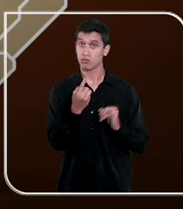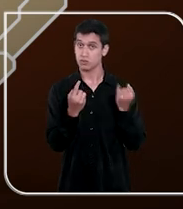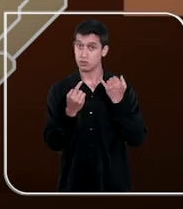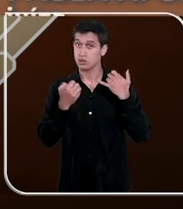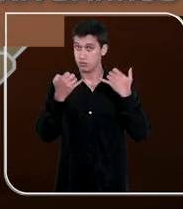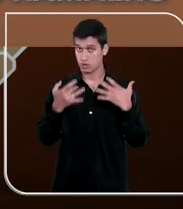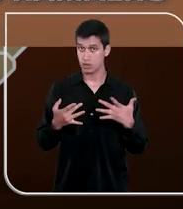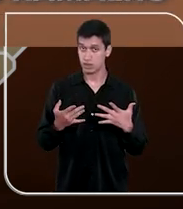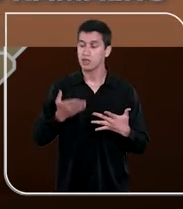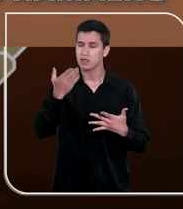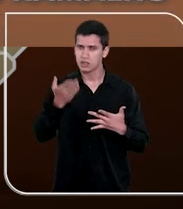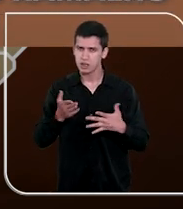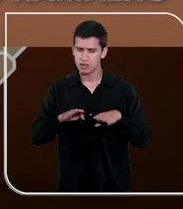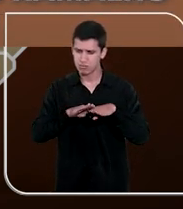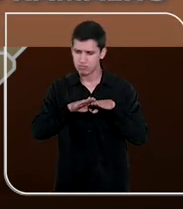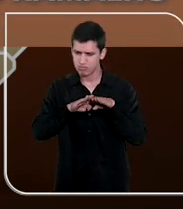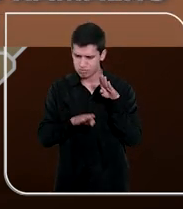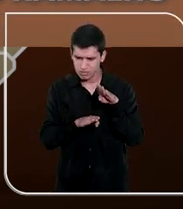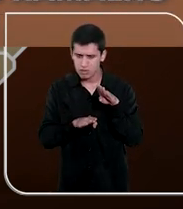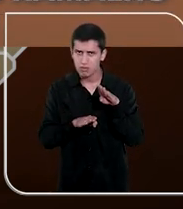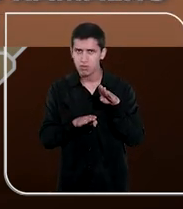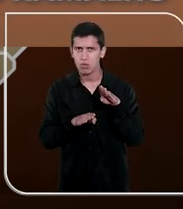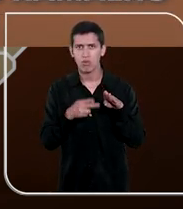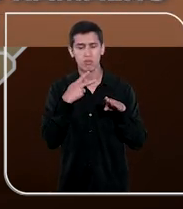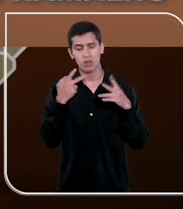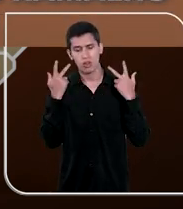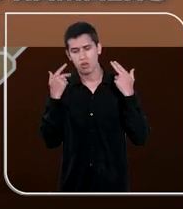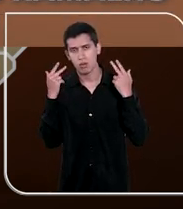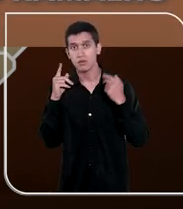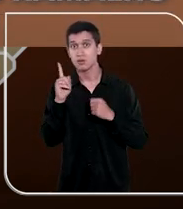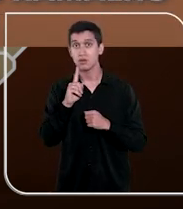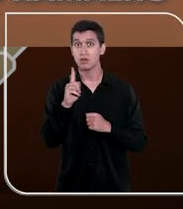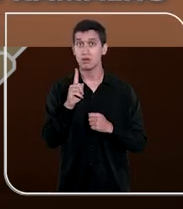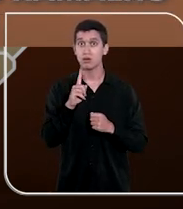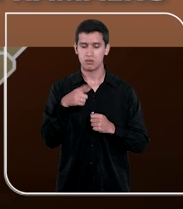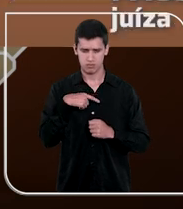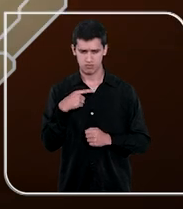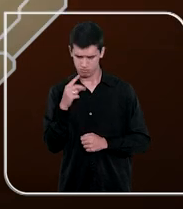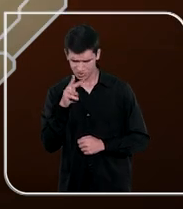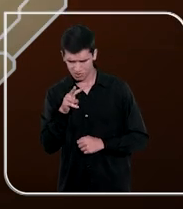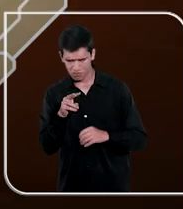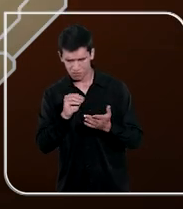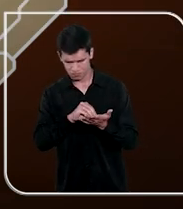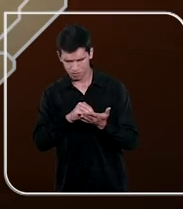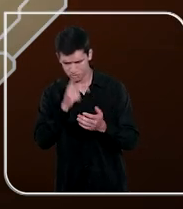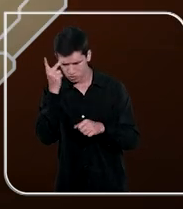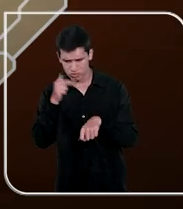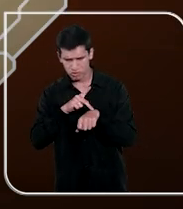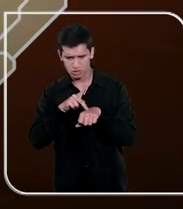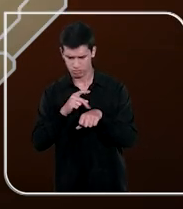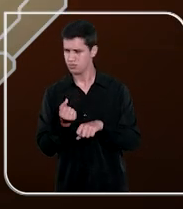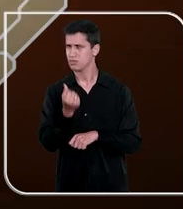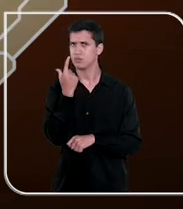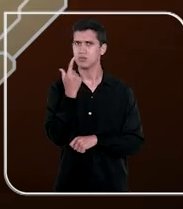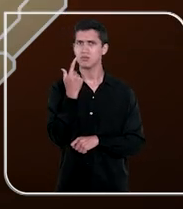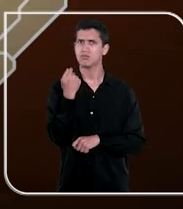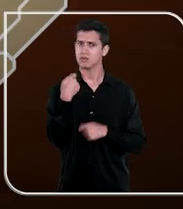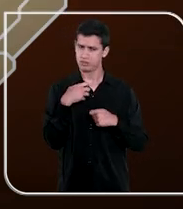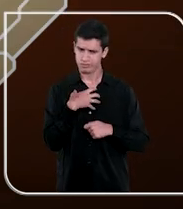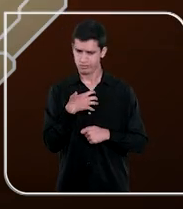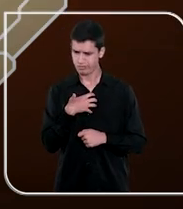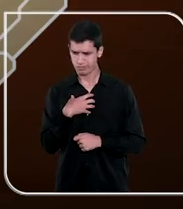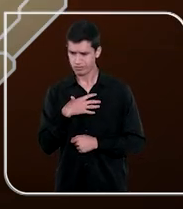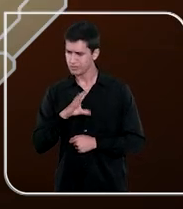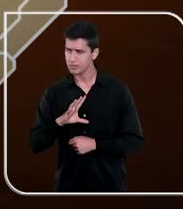coisa que é importante demarcar é que esse descompasso não pode ser naturalizado. Ele tem que nos causar estranheza e ele tem que